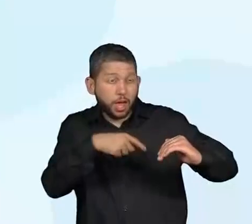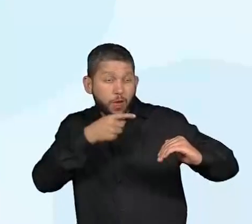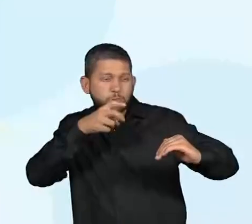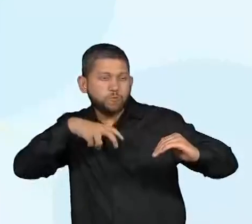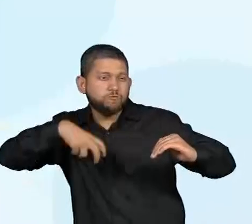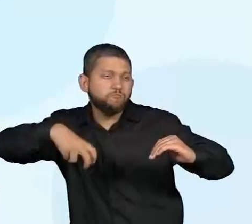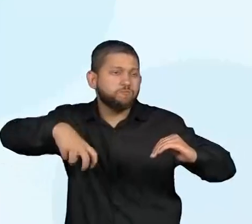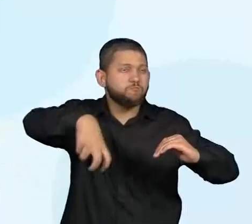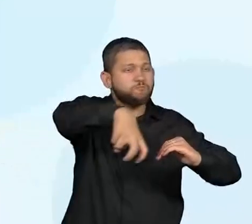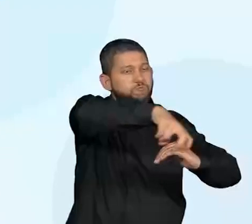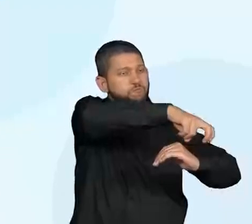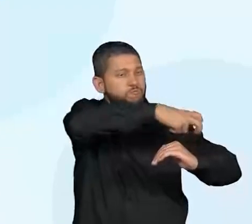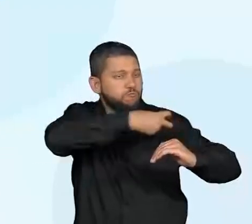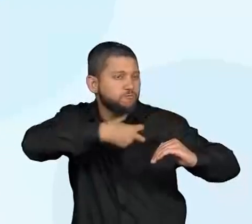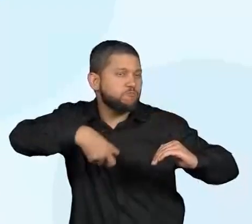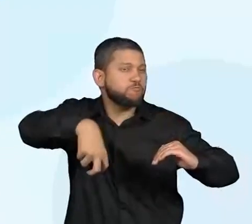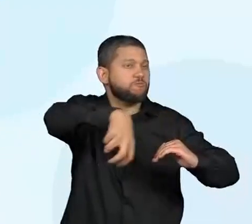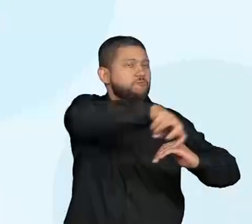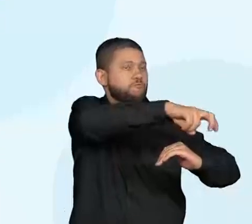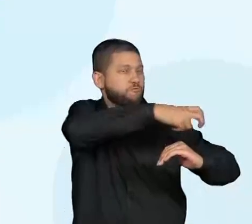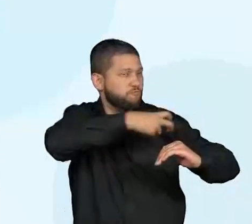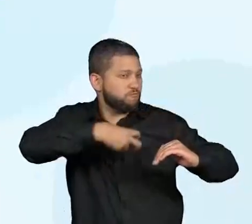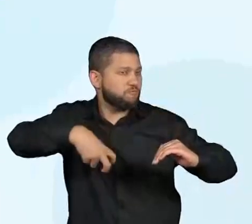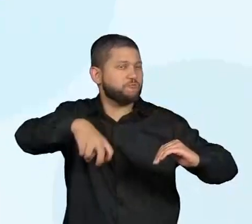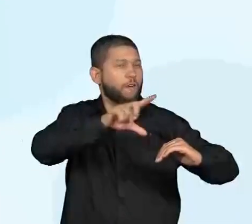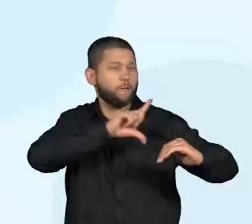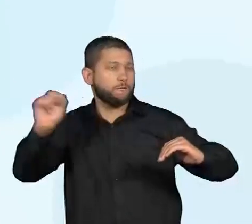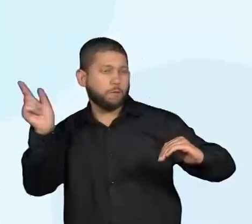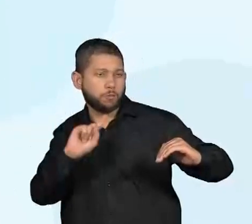enquanto não te pegar, Jabuti.